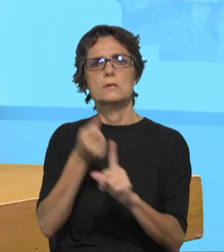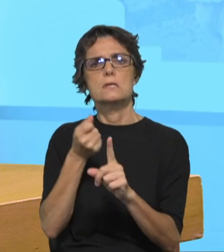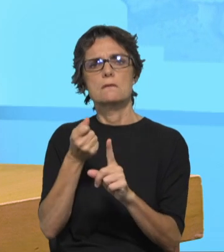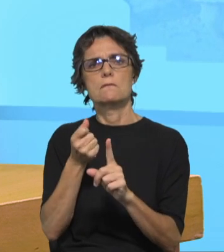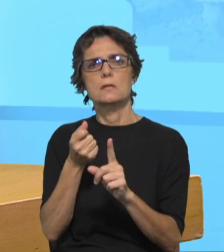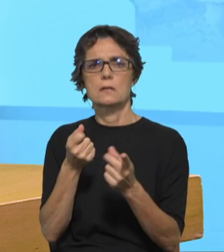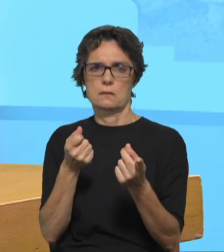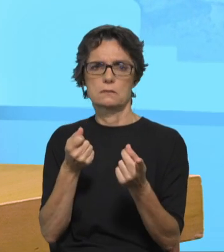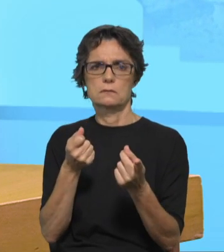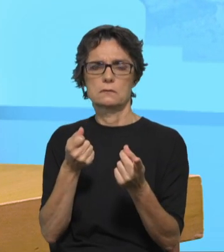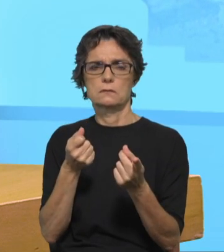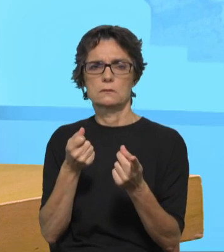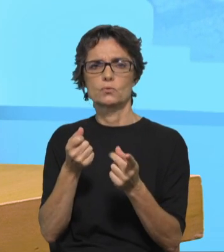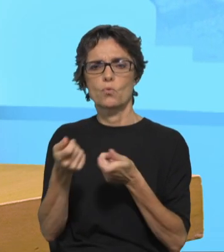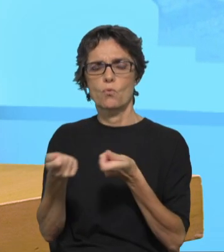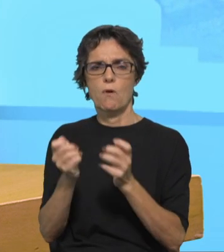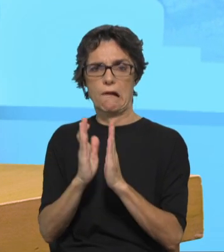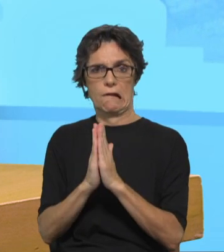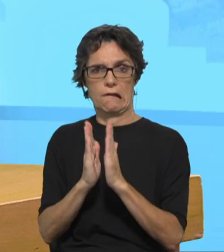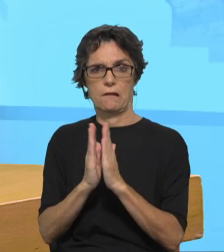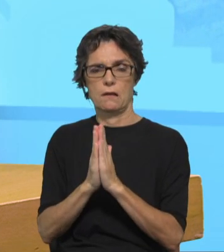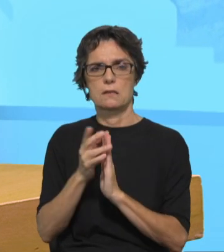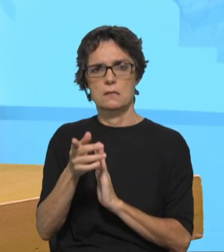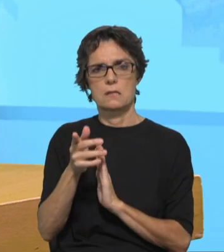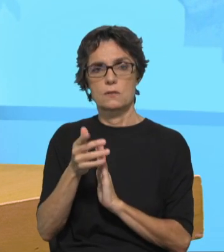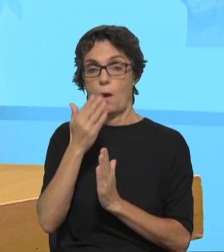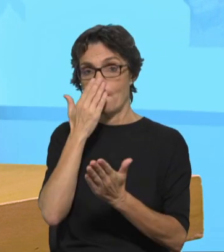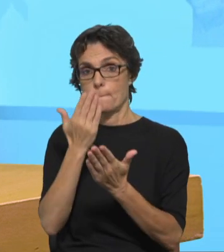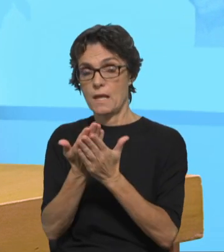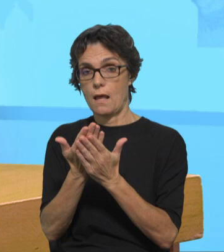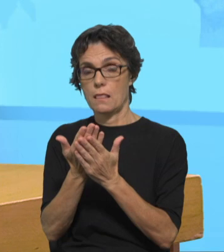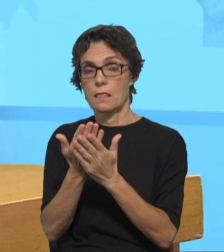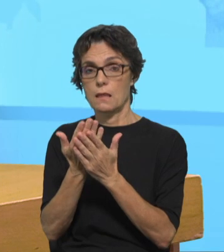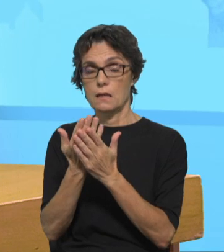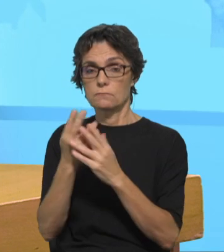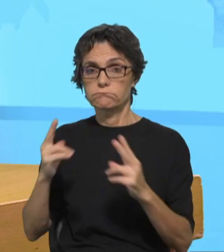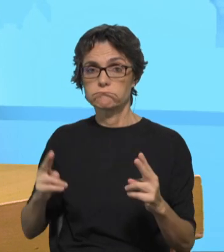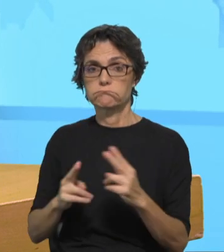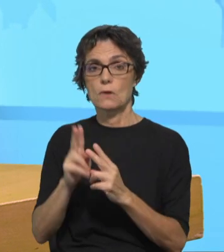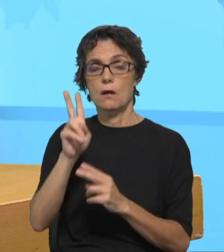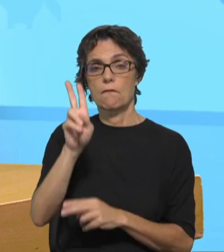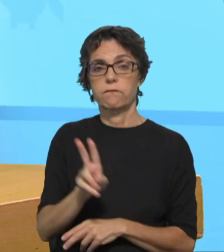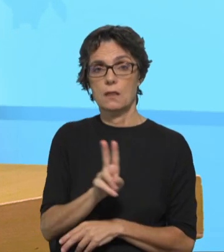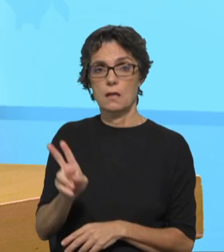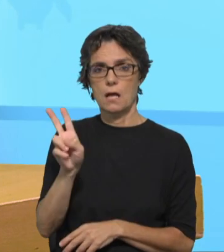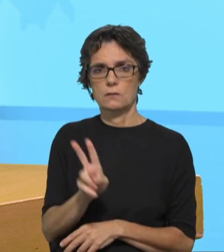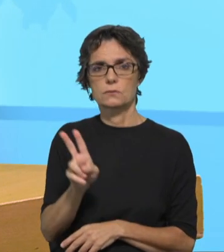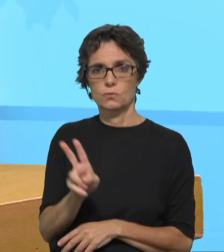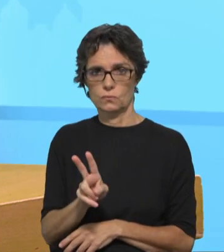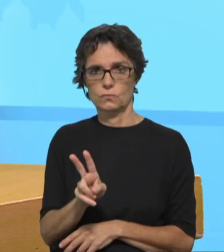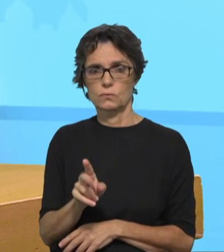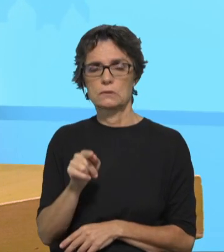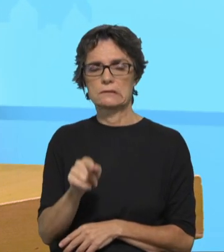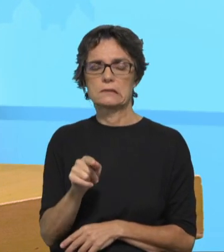Vaticano II, e eu pressuponho que vai ser o grande acontecimento que vai marcar pelo menos esta